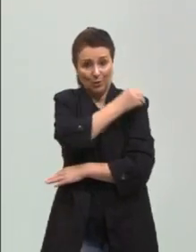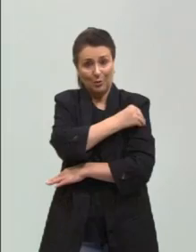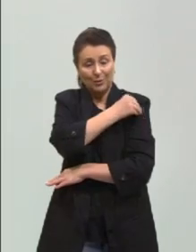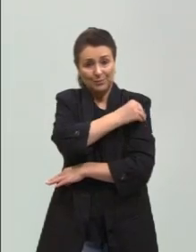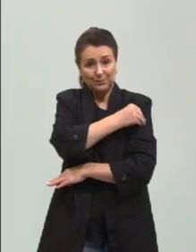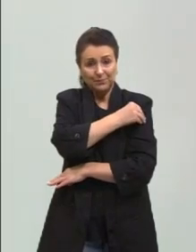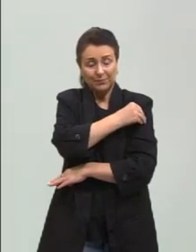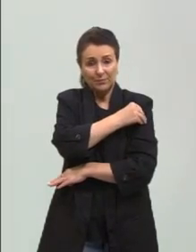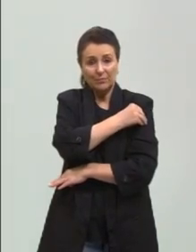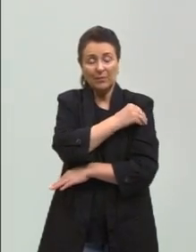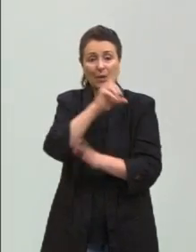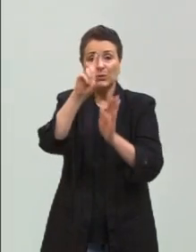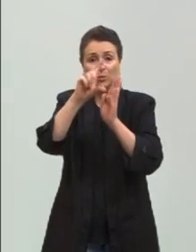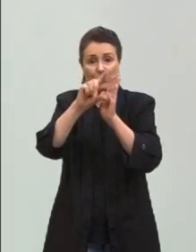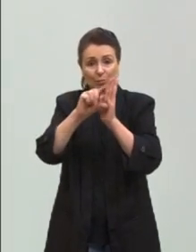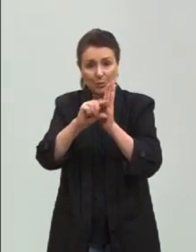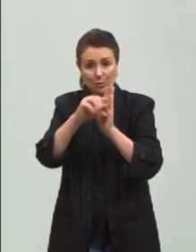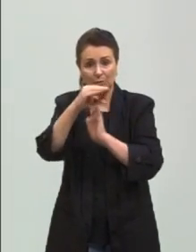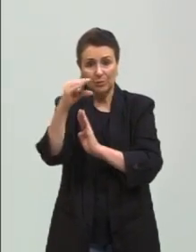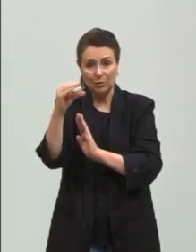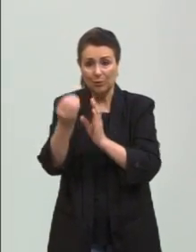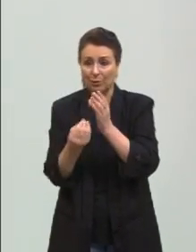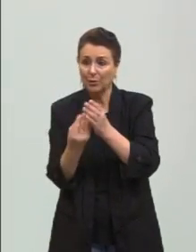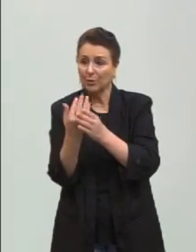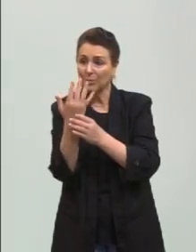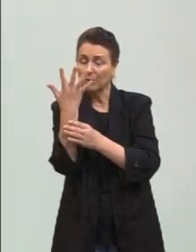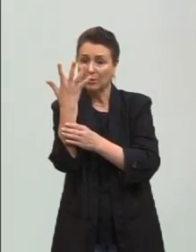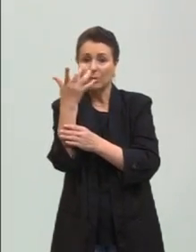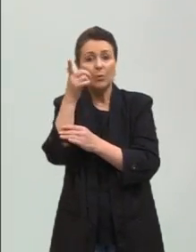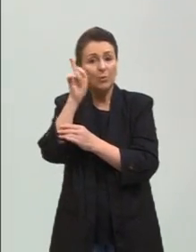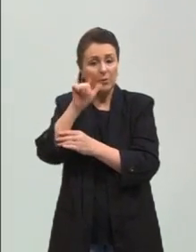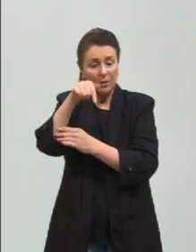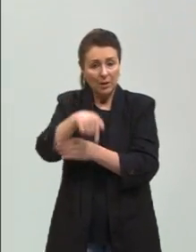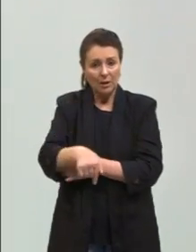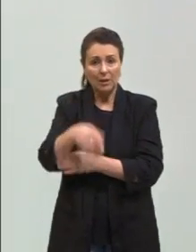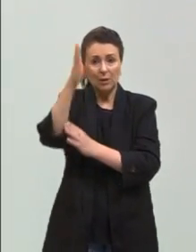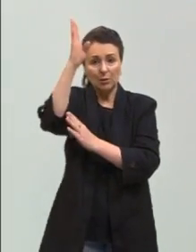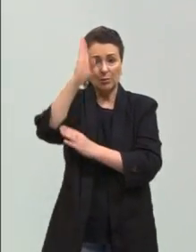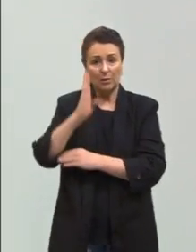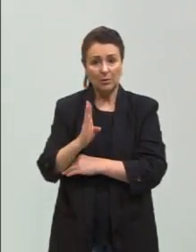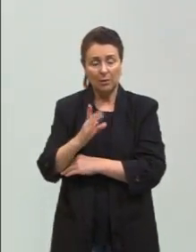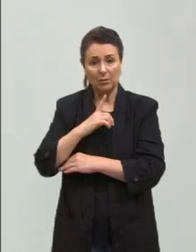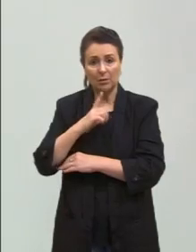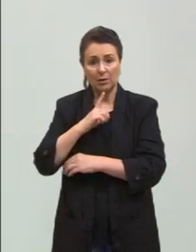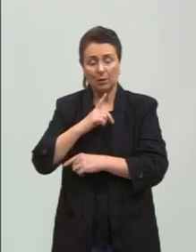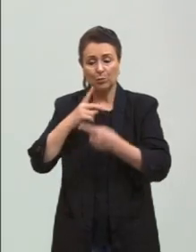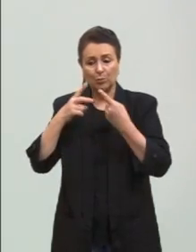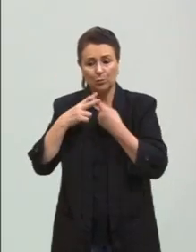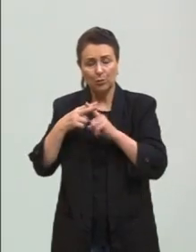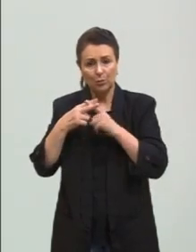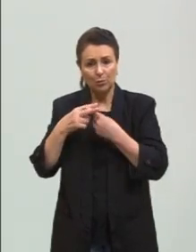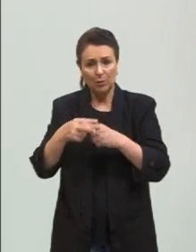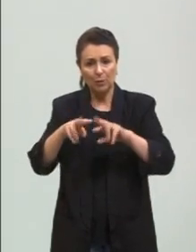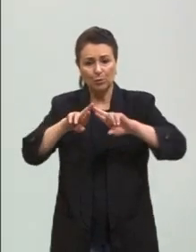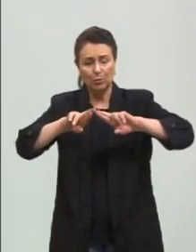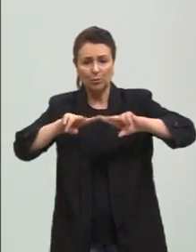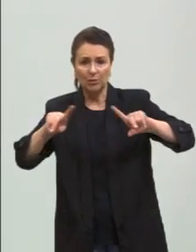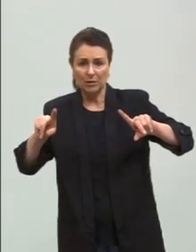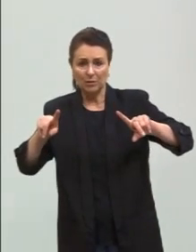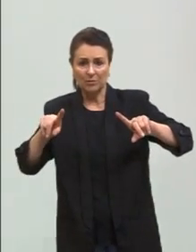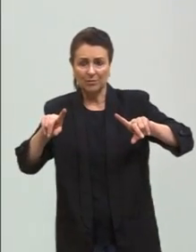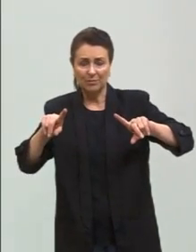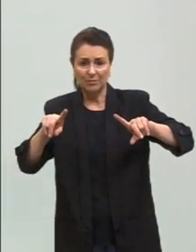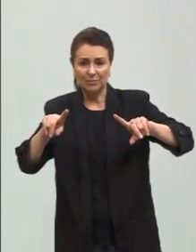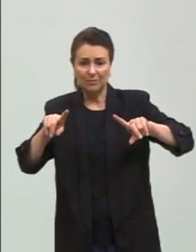o Brasil consegue ter um novo instrumento dessa questão aí.